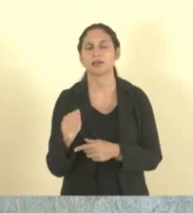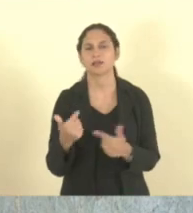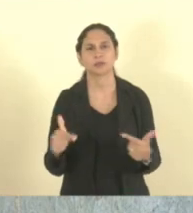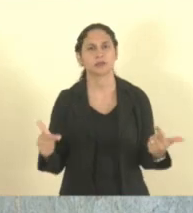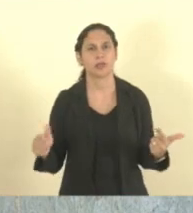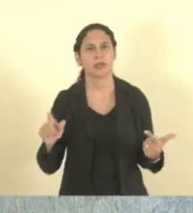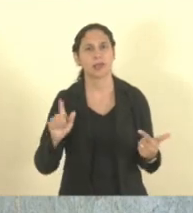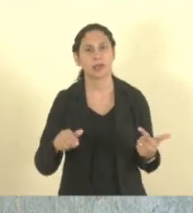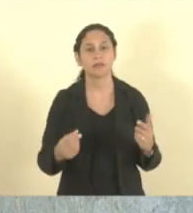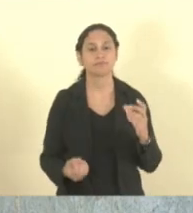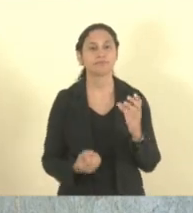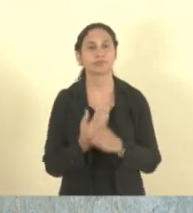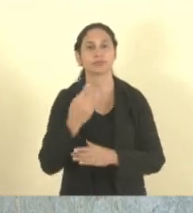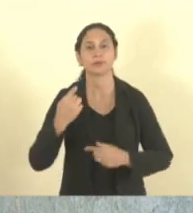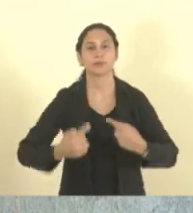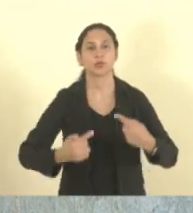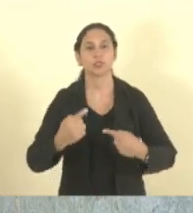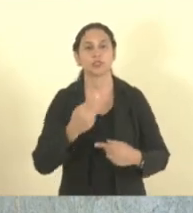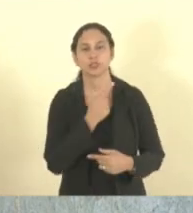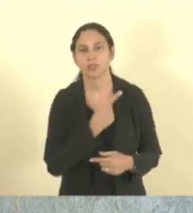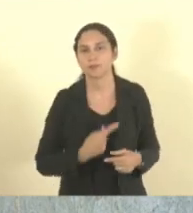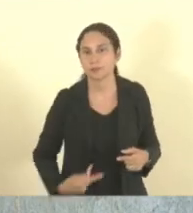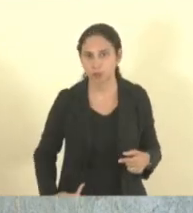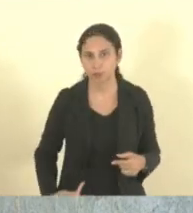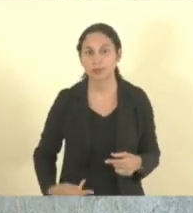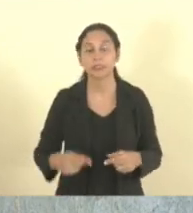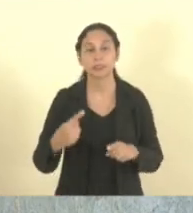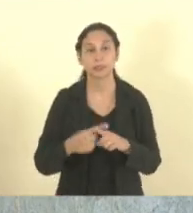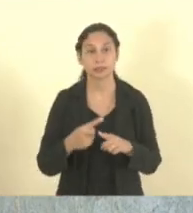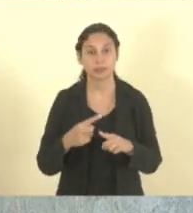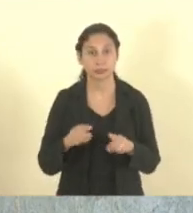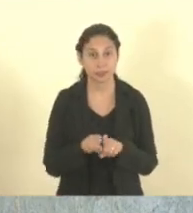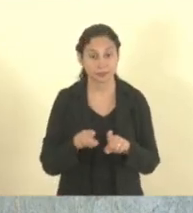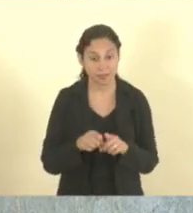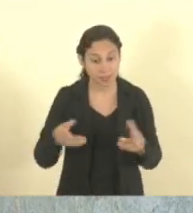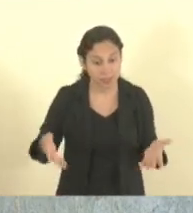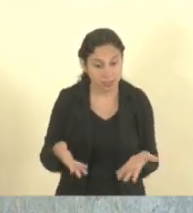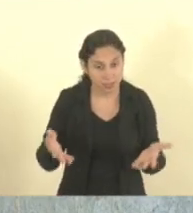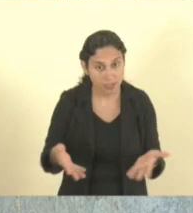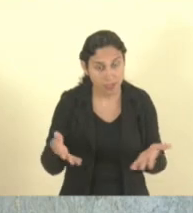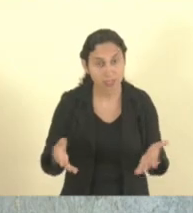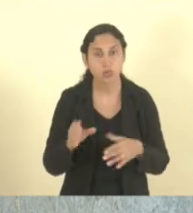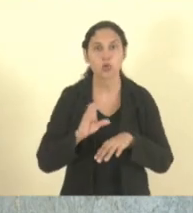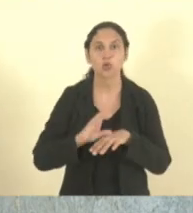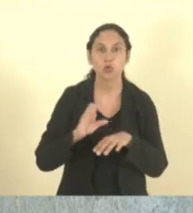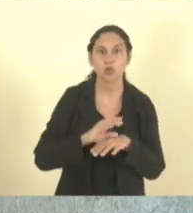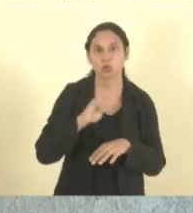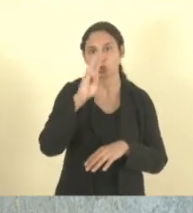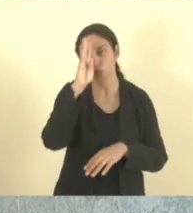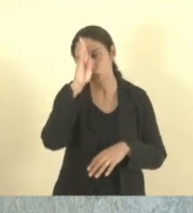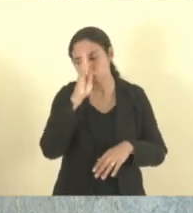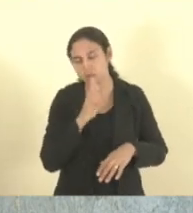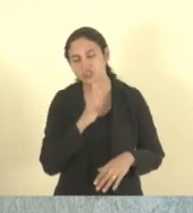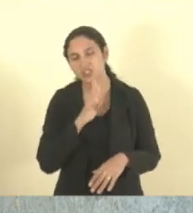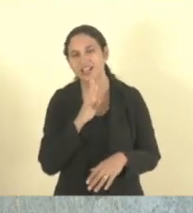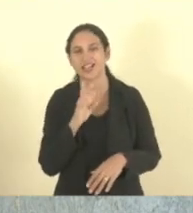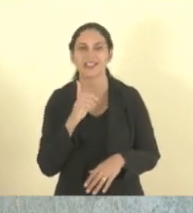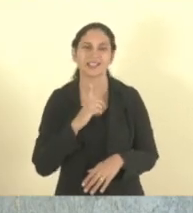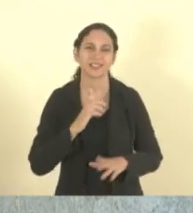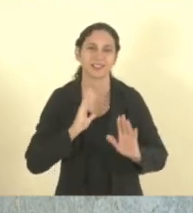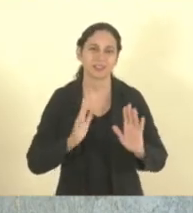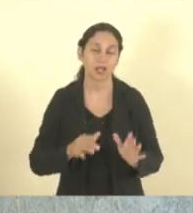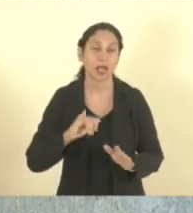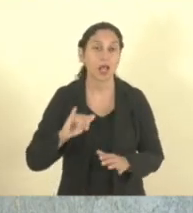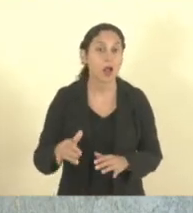pública para as mulheres que sofreram violência. Isso, em custos também gratuitos. São esses custos qualificar que o Estado dá a uma